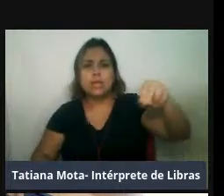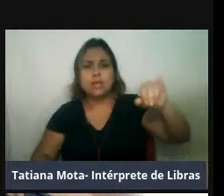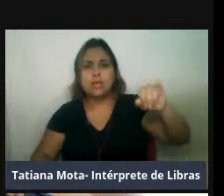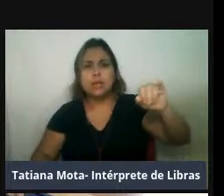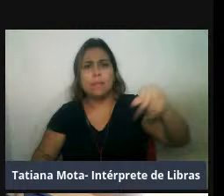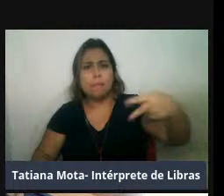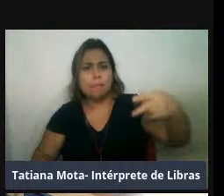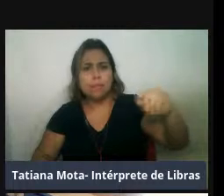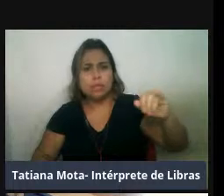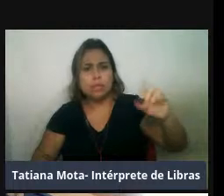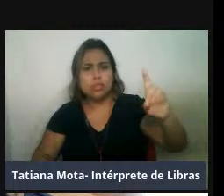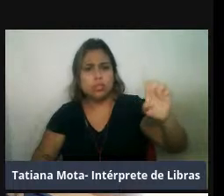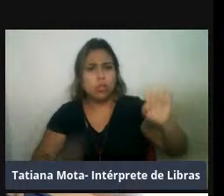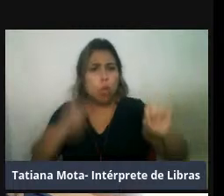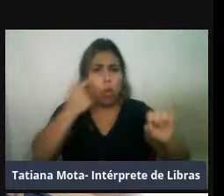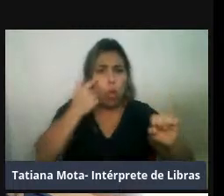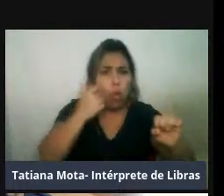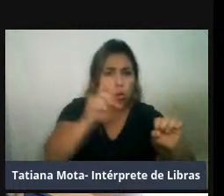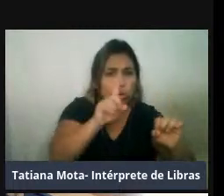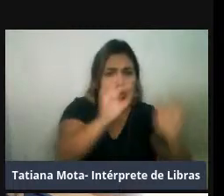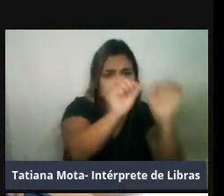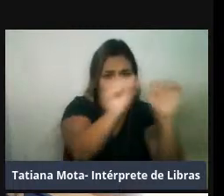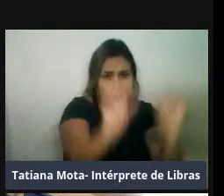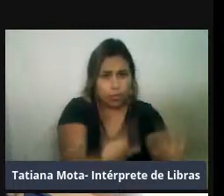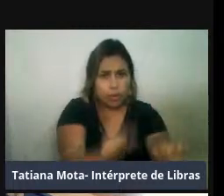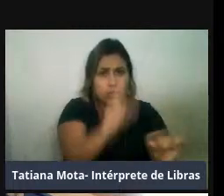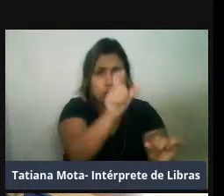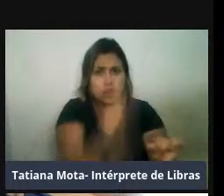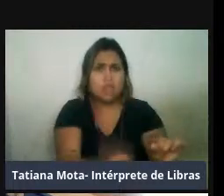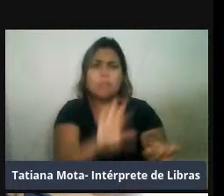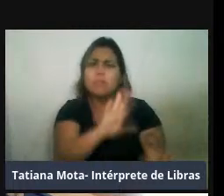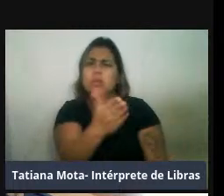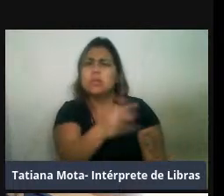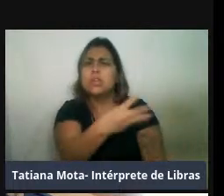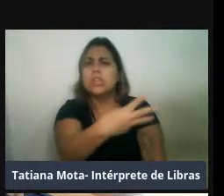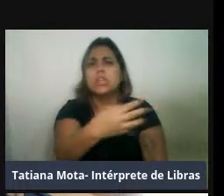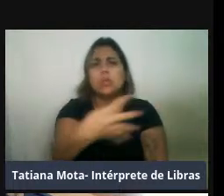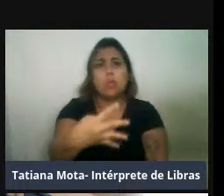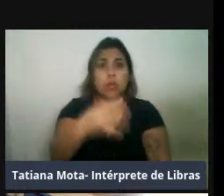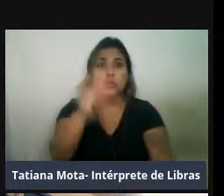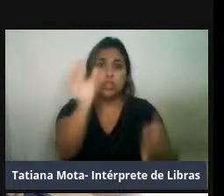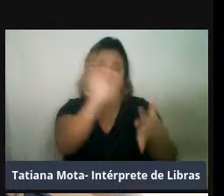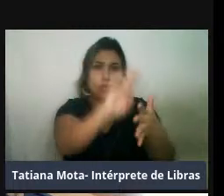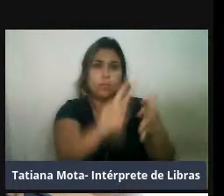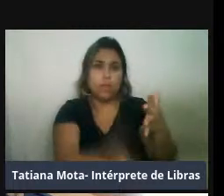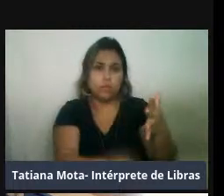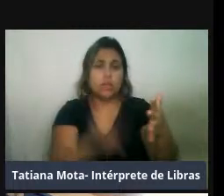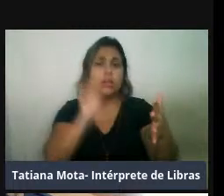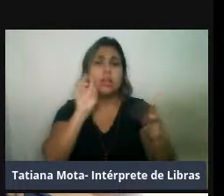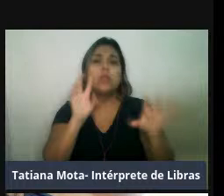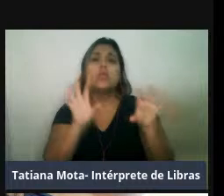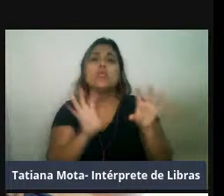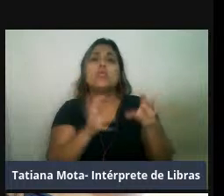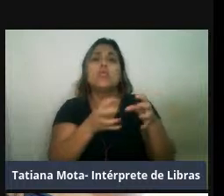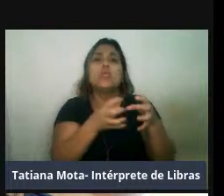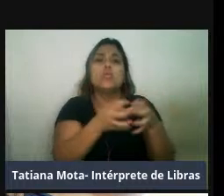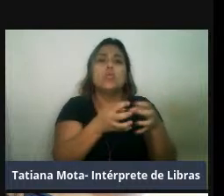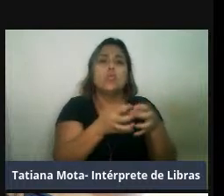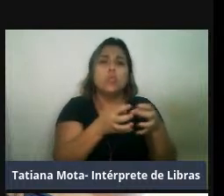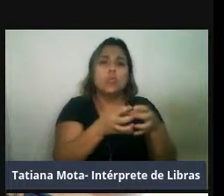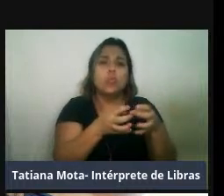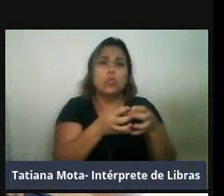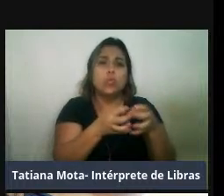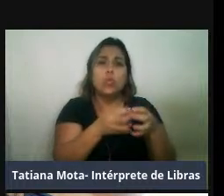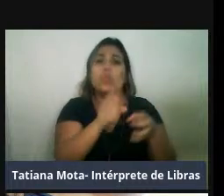urcílios e mustelidos, somam cerca de 34 espécies, e aí nesse grupo a gente tem, então, os chamados, a família